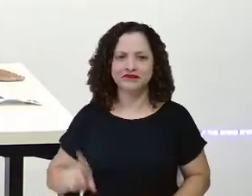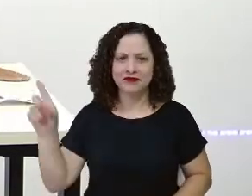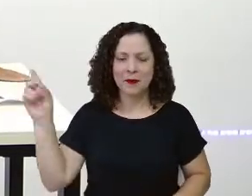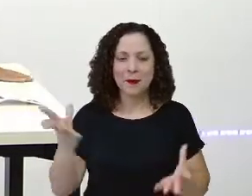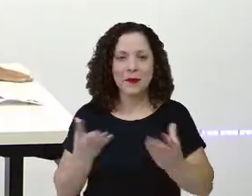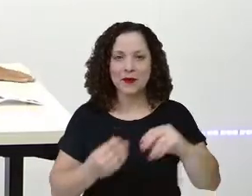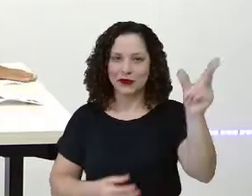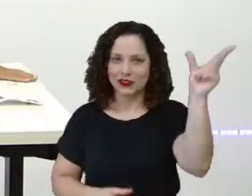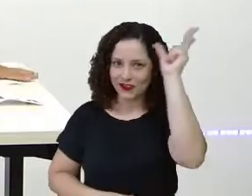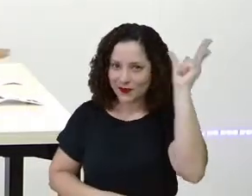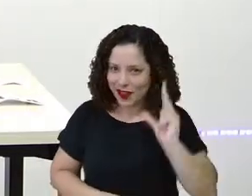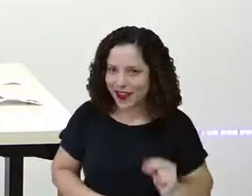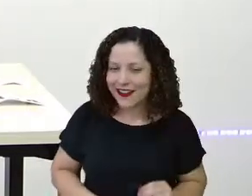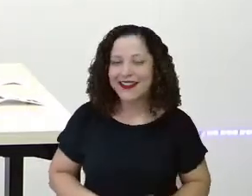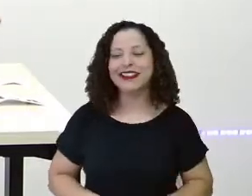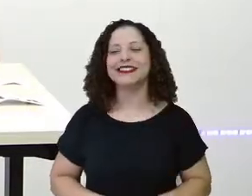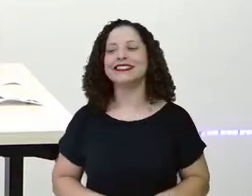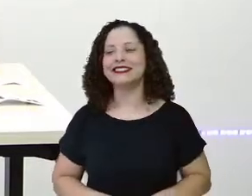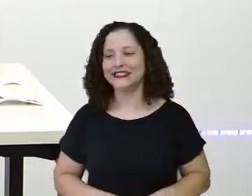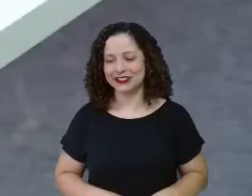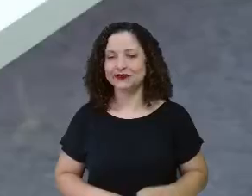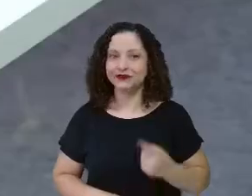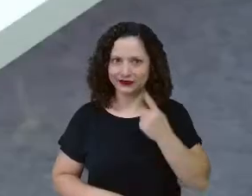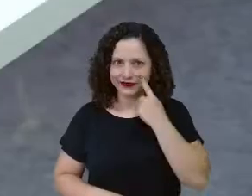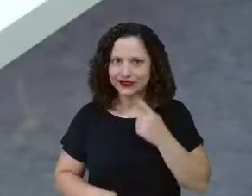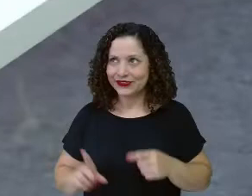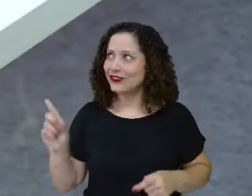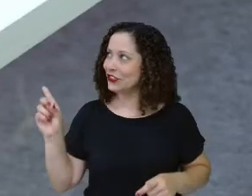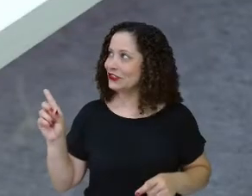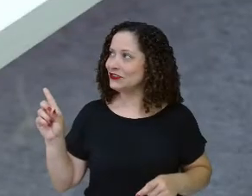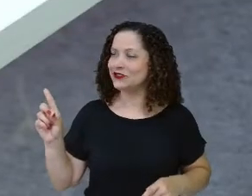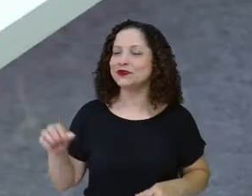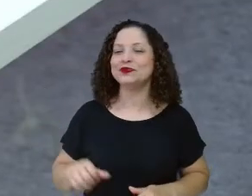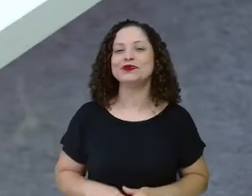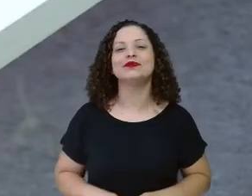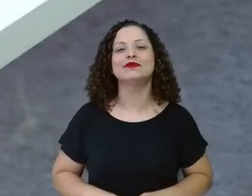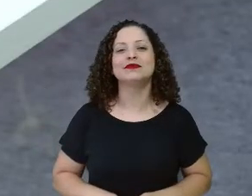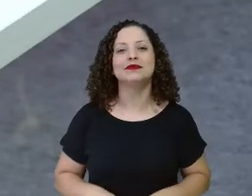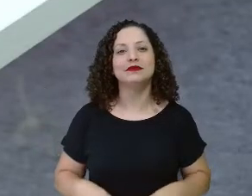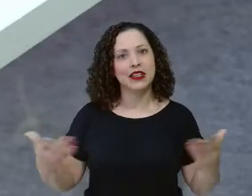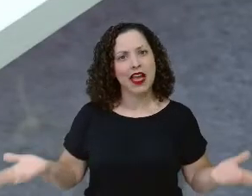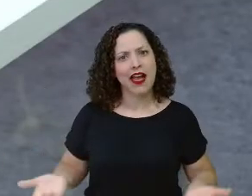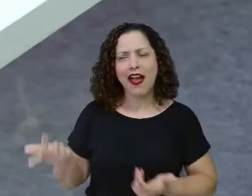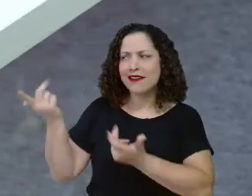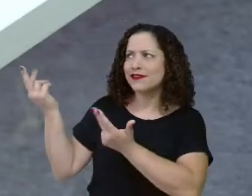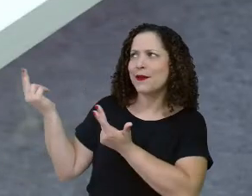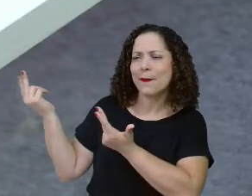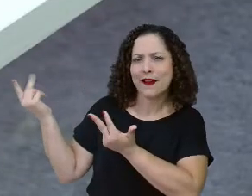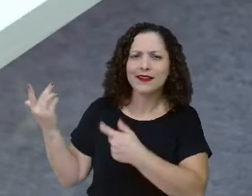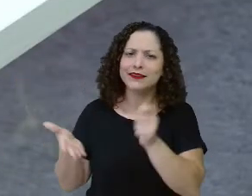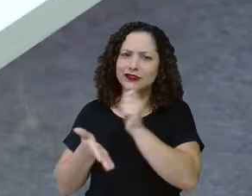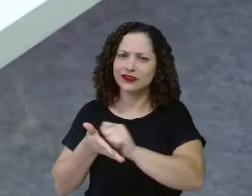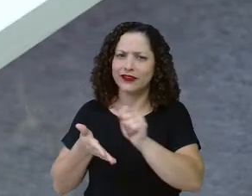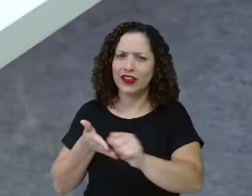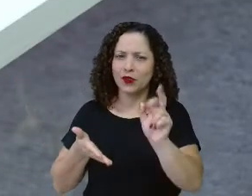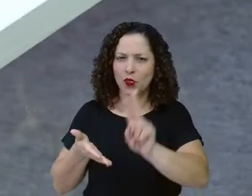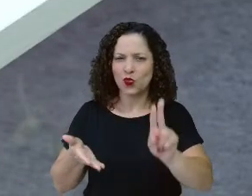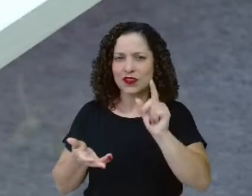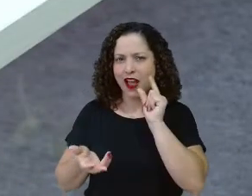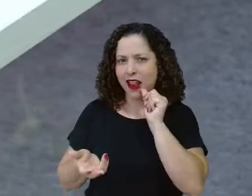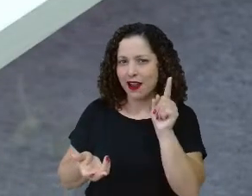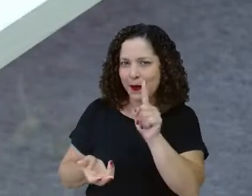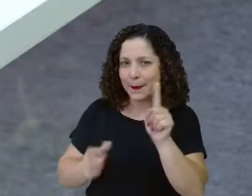muito esperta, minha gente! Olha aí! Tá vendo? E aqui a gente tá escrevendo, né, professora Josi? Tá escrevendo! Mesmo sem usar o lápis!